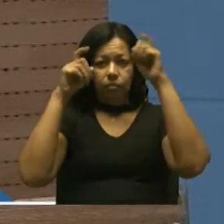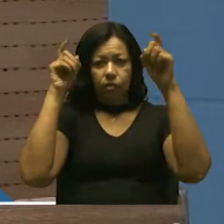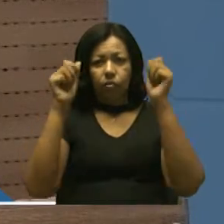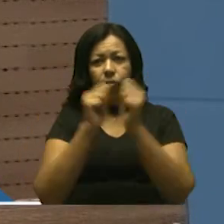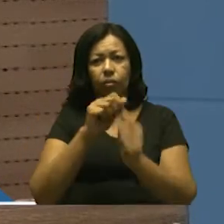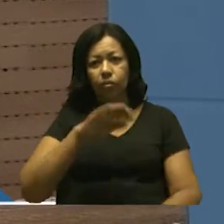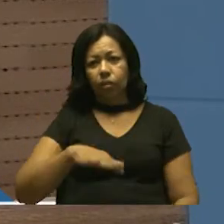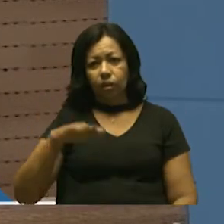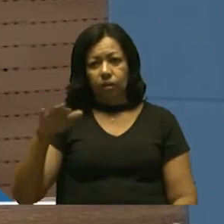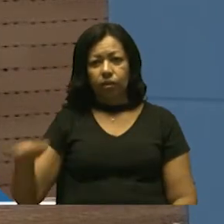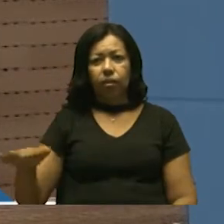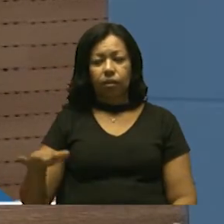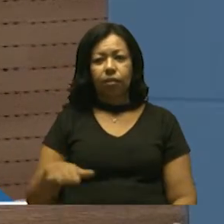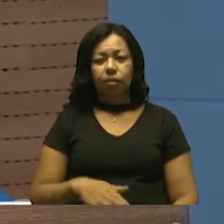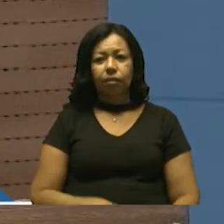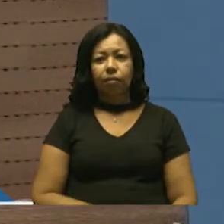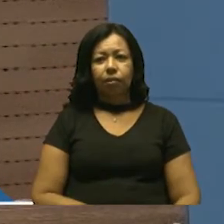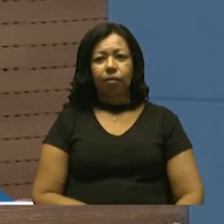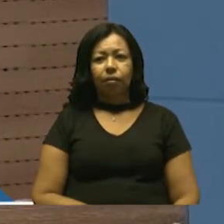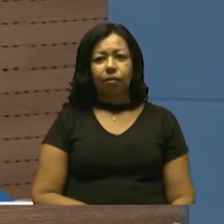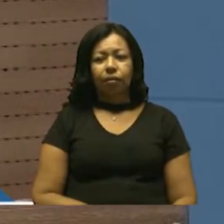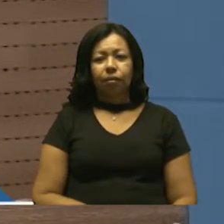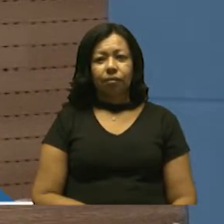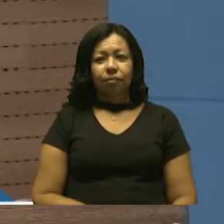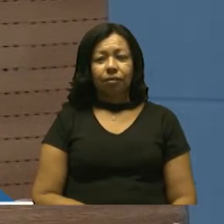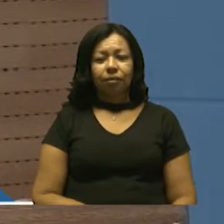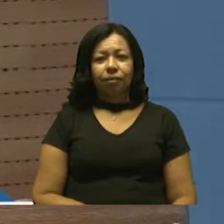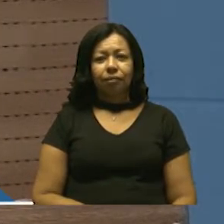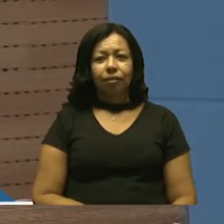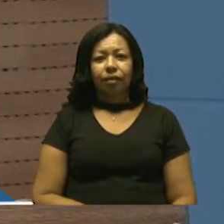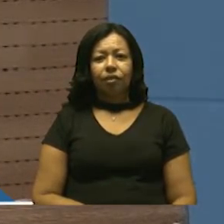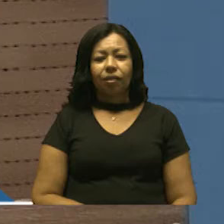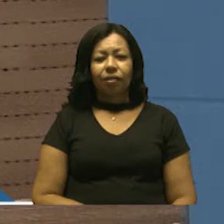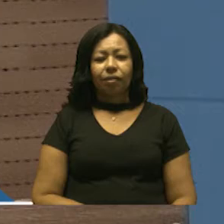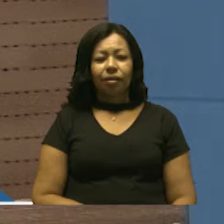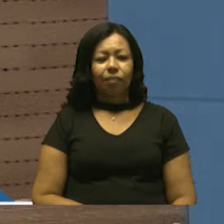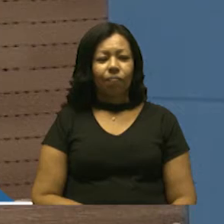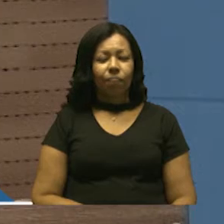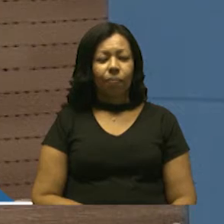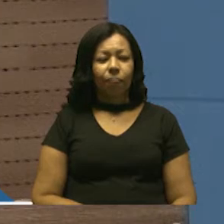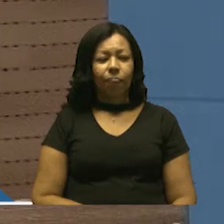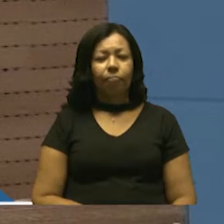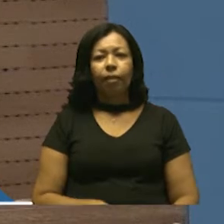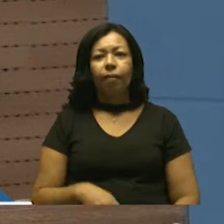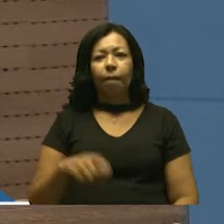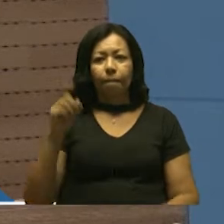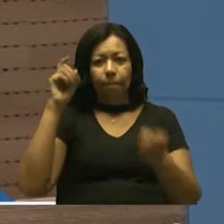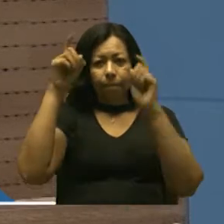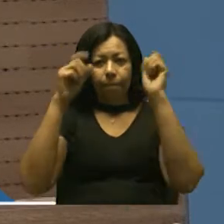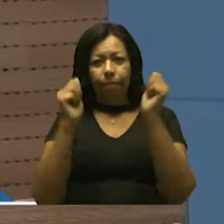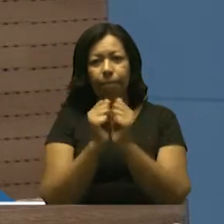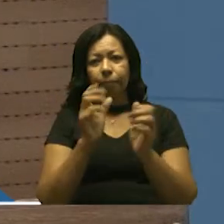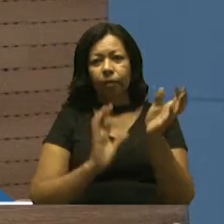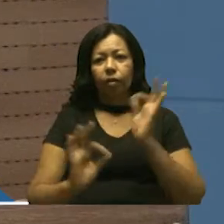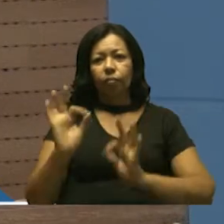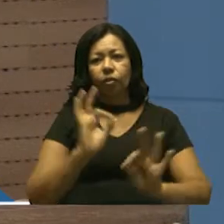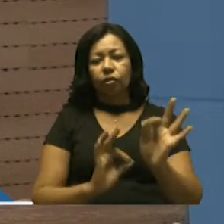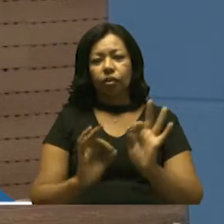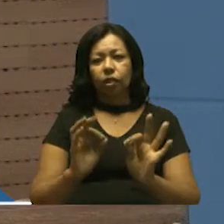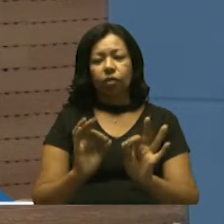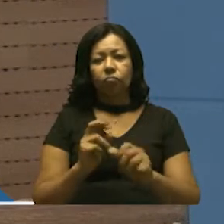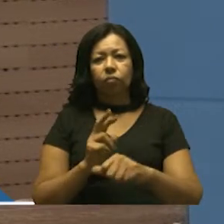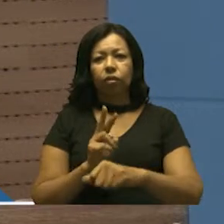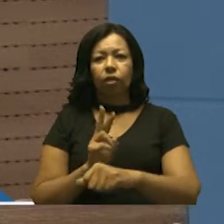E, através deste projeto, com certeza